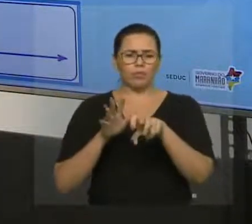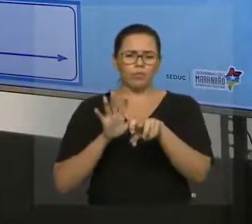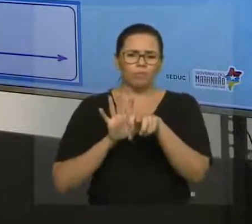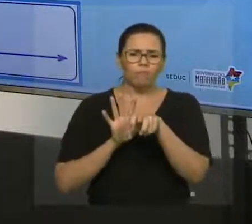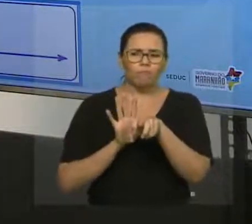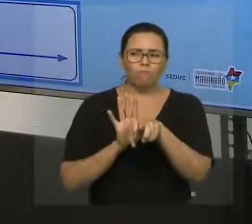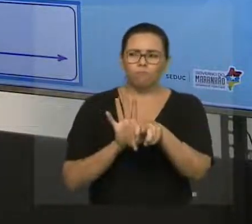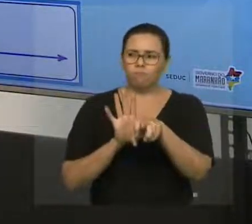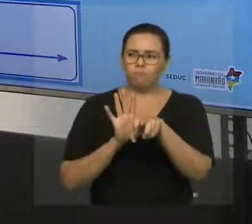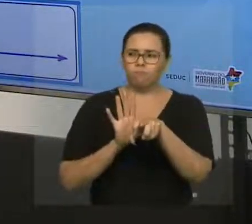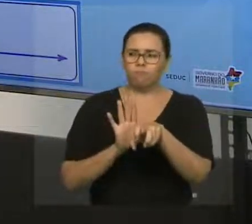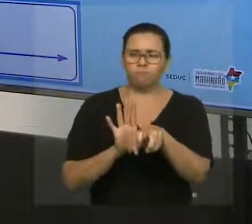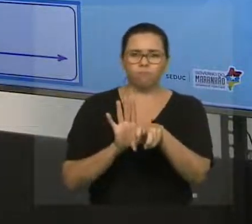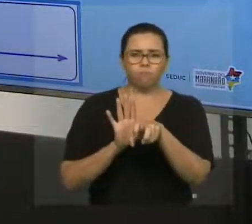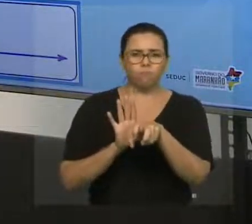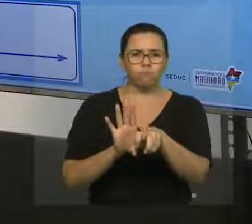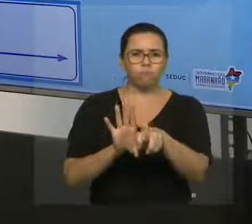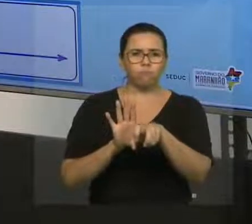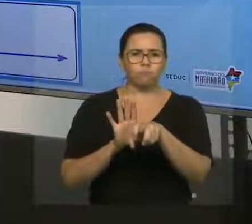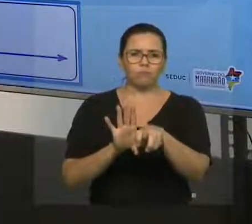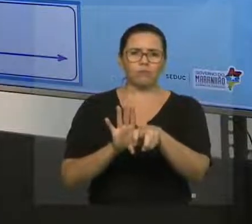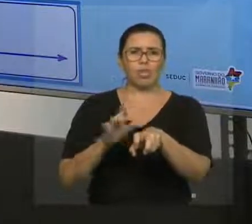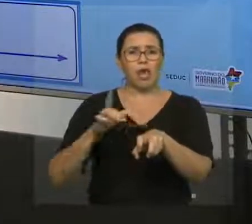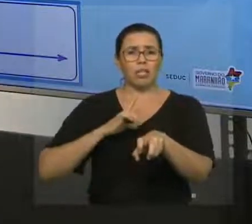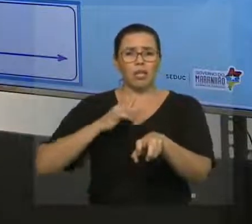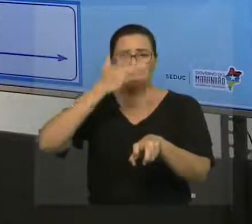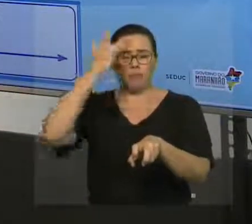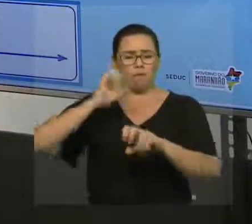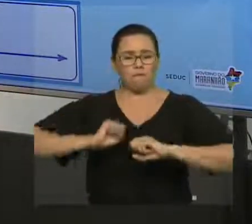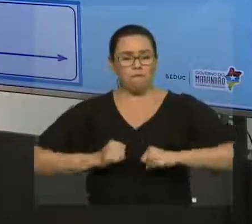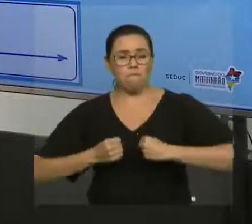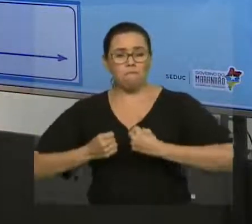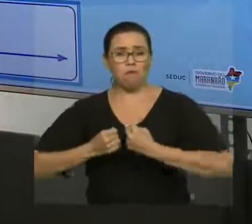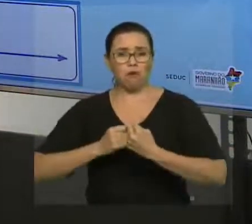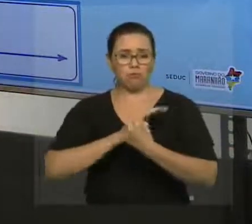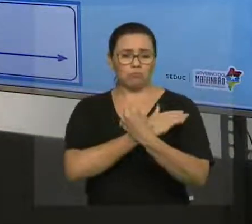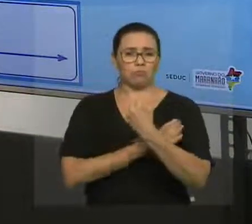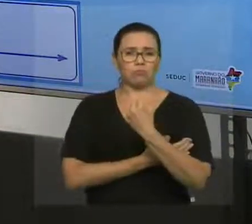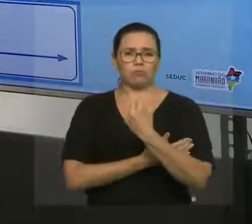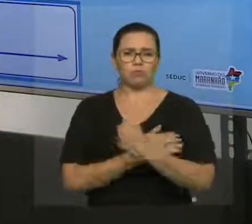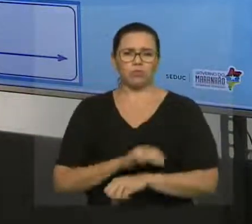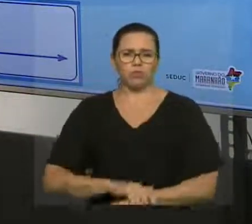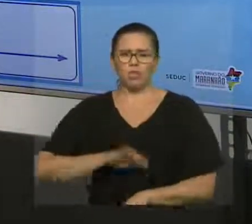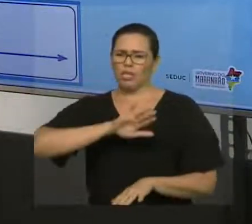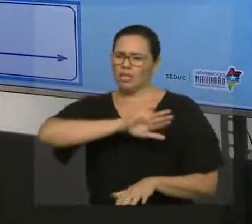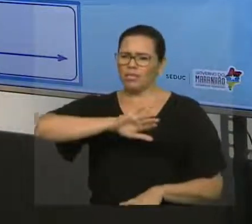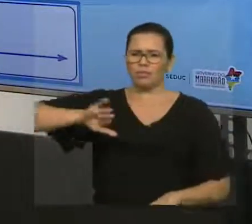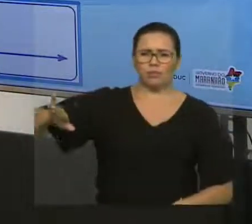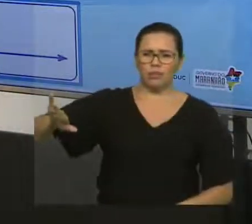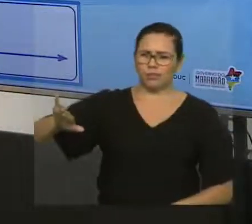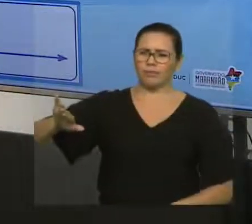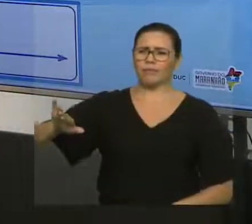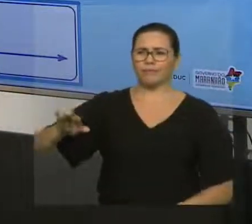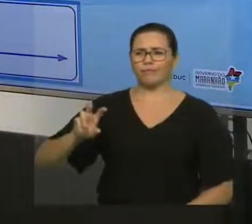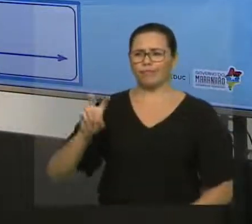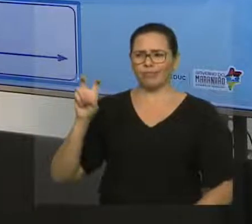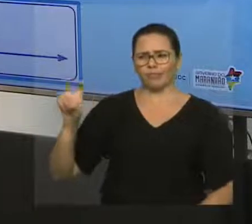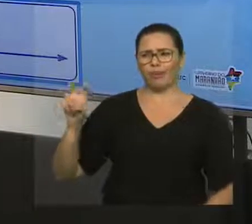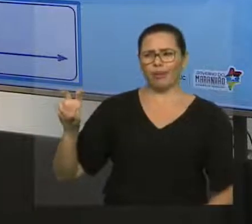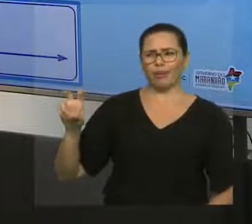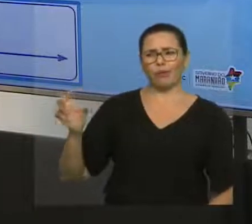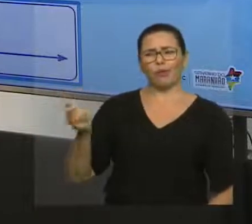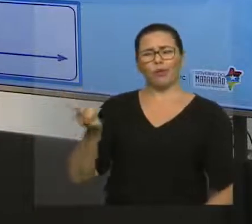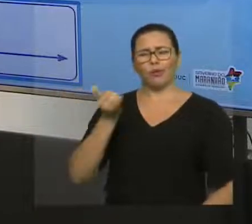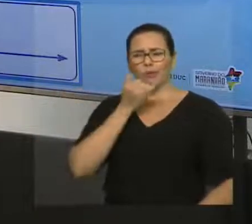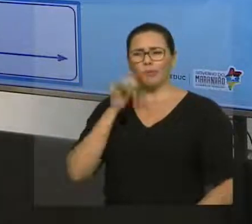pessoas. Vem alguém mais forte, com mais força e diz assim, vocês cinco vão sair daí porque eu vou empurrar esse caminhão sozinho.